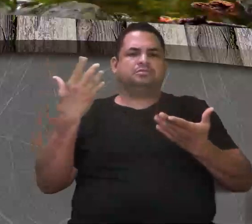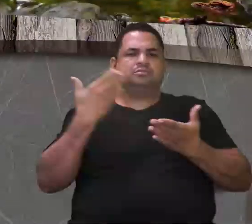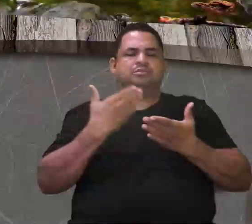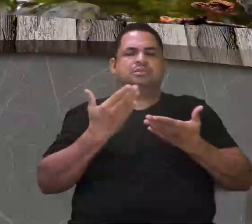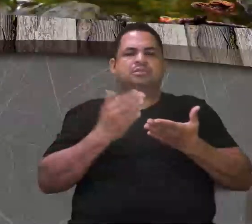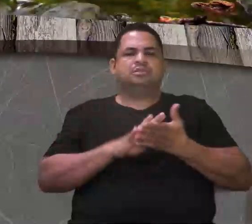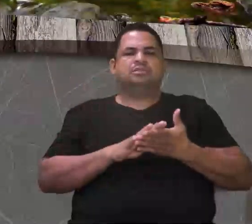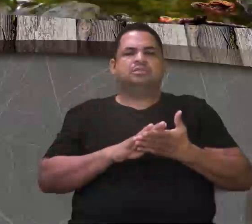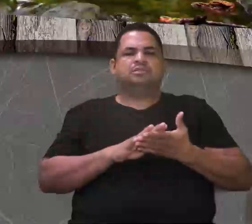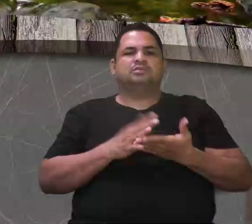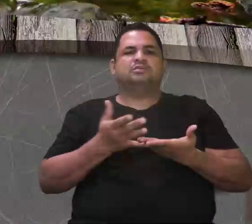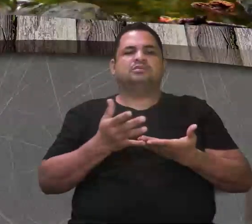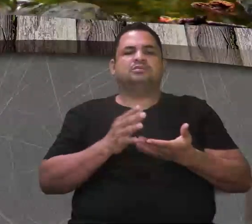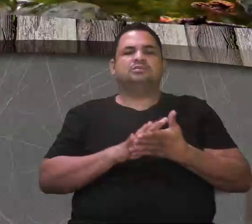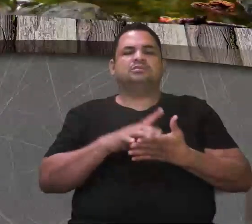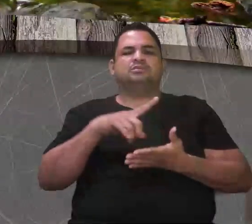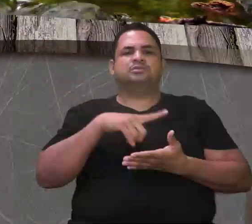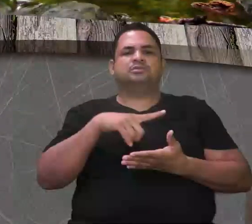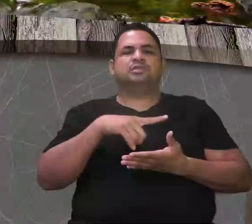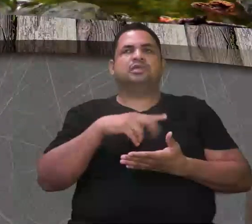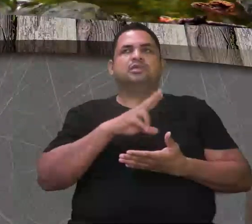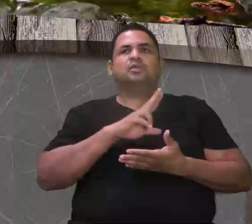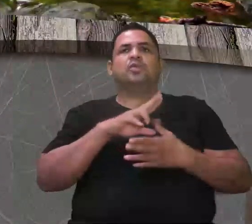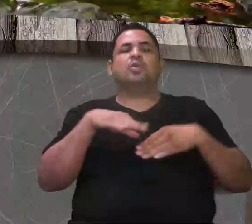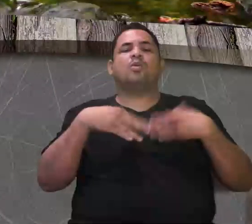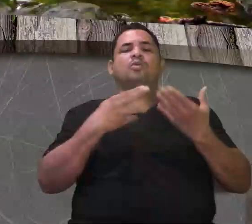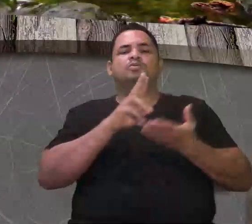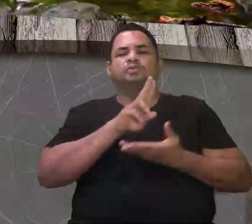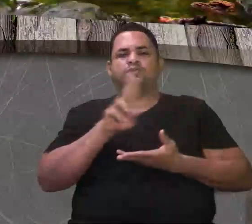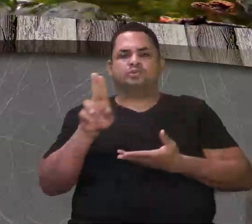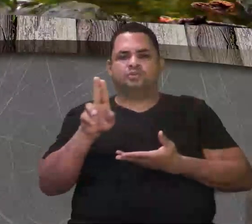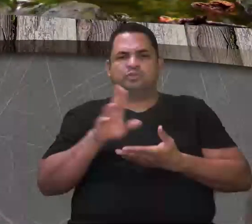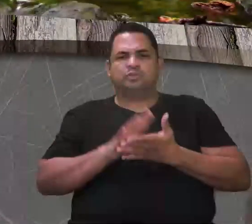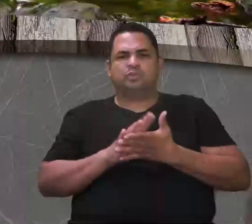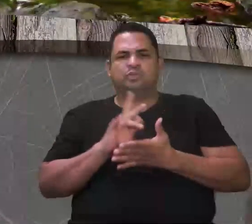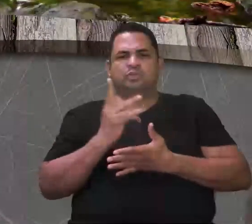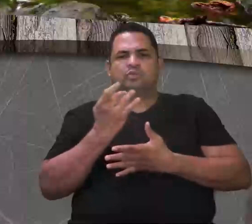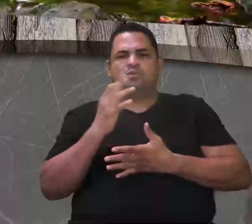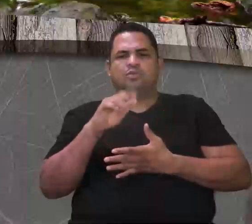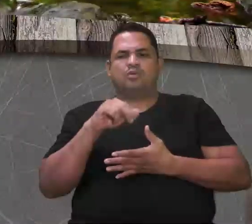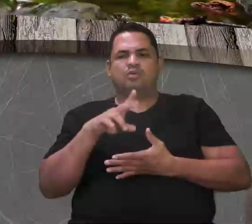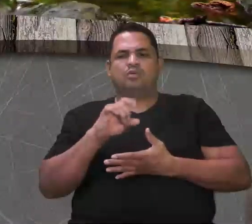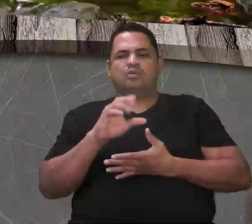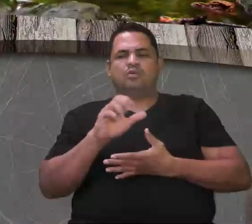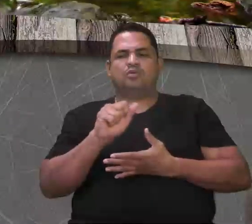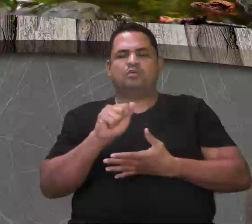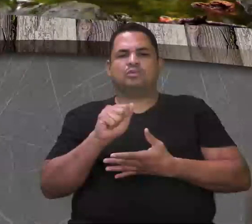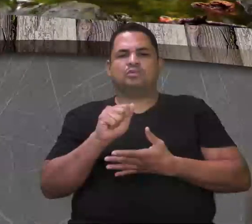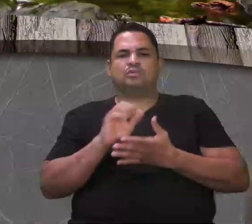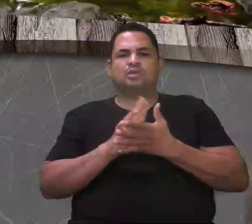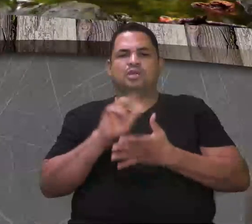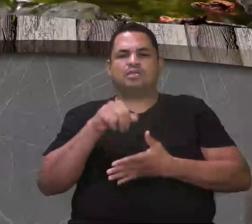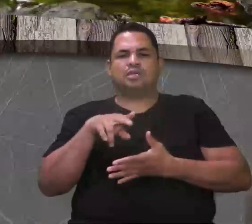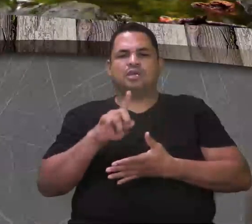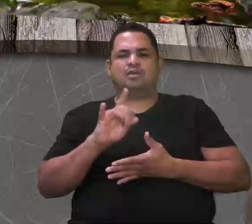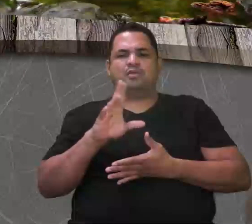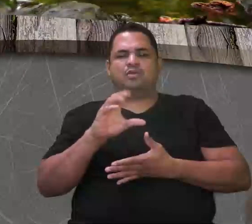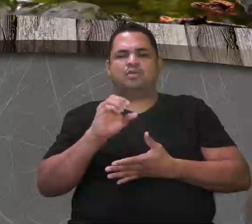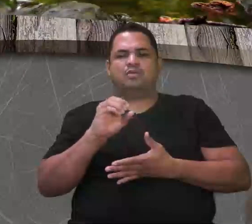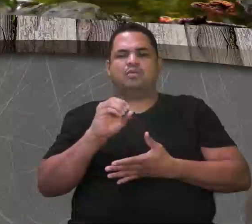E aí a gente chama esses órgãos de quê, galera? É órgão homólogo? É órgão análogo?